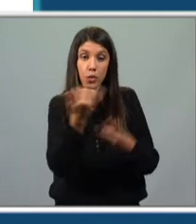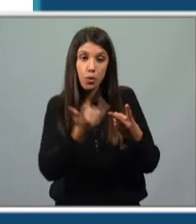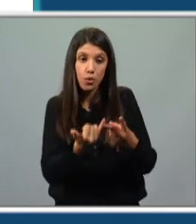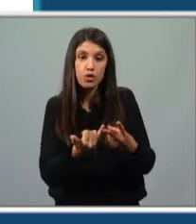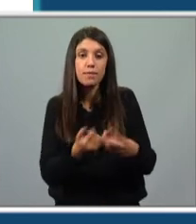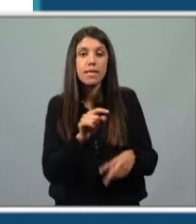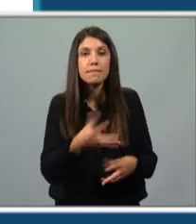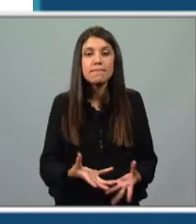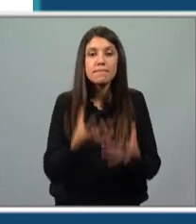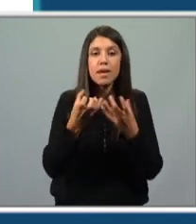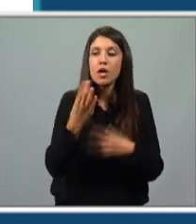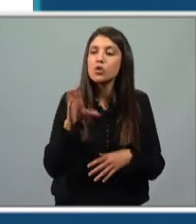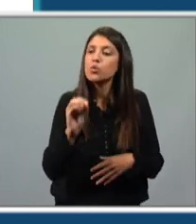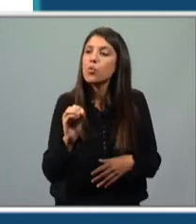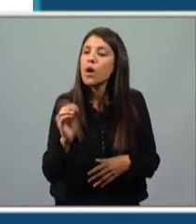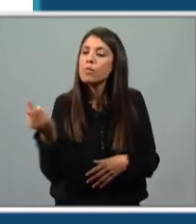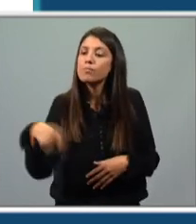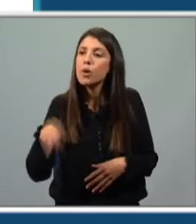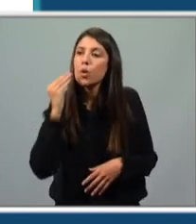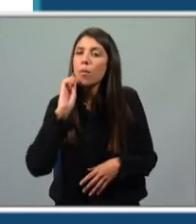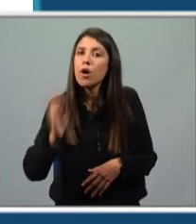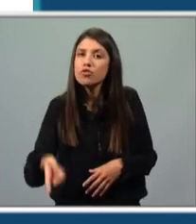ela pretende saber como João chegou ali.